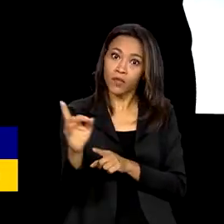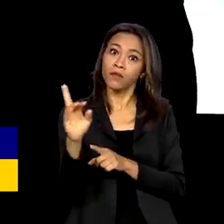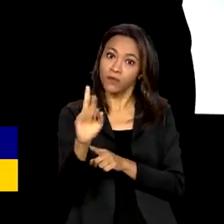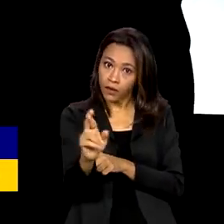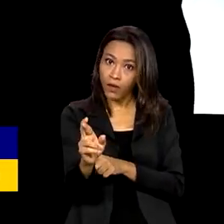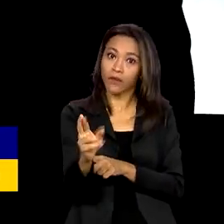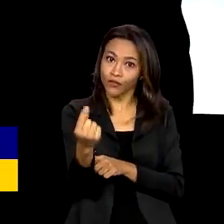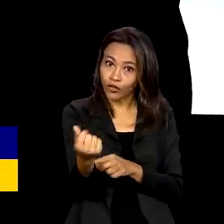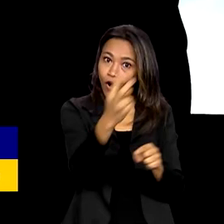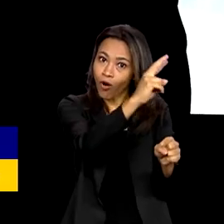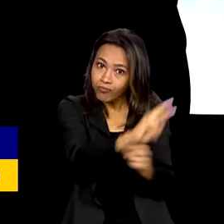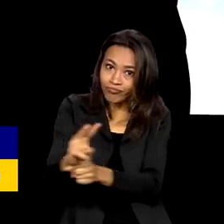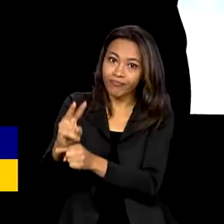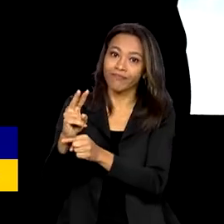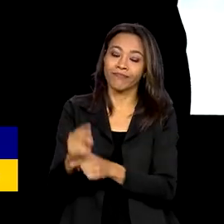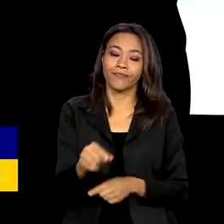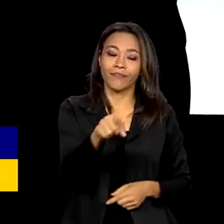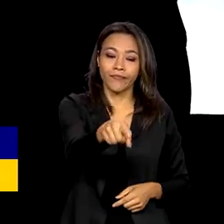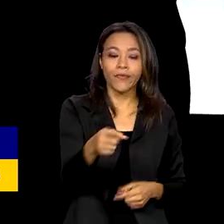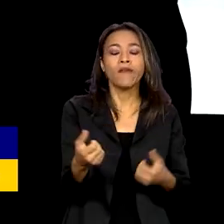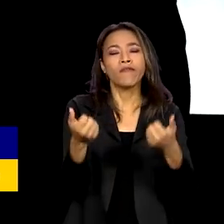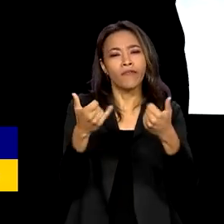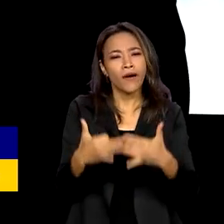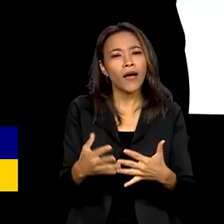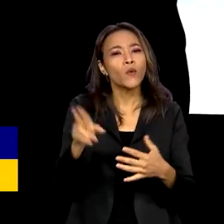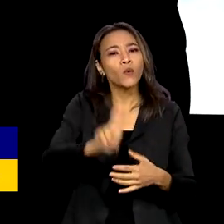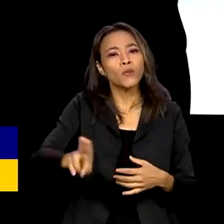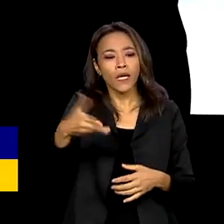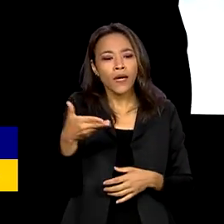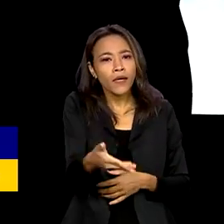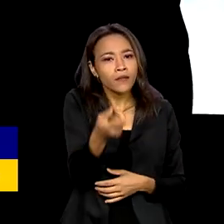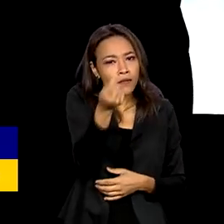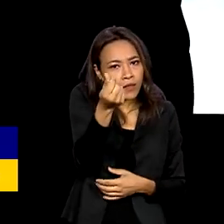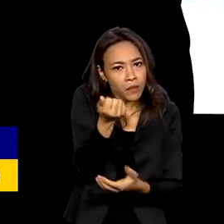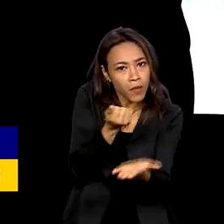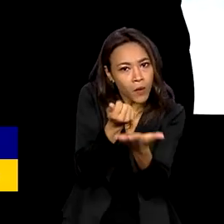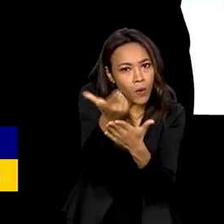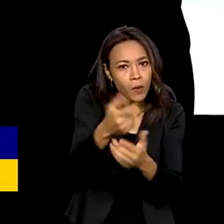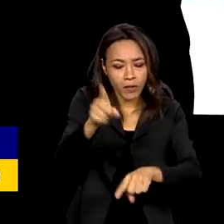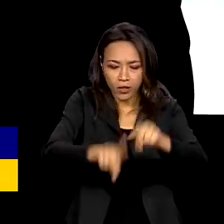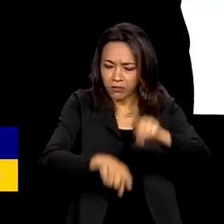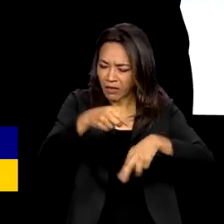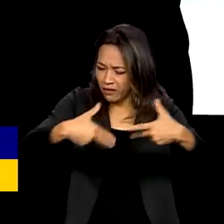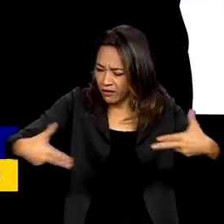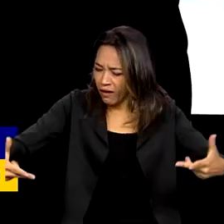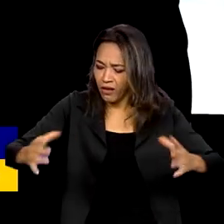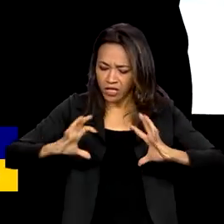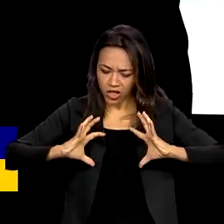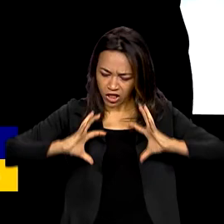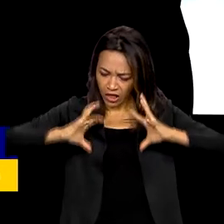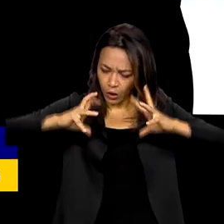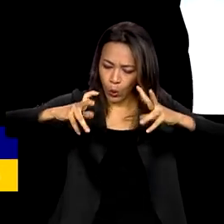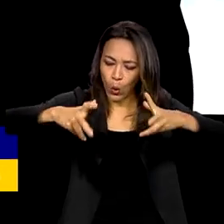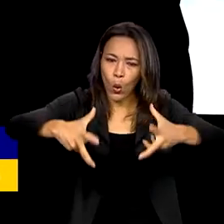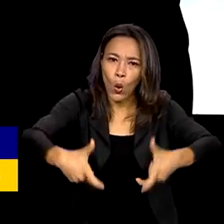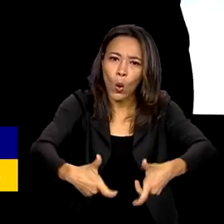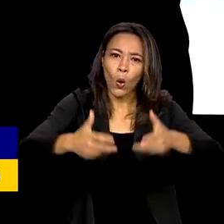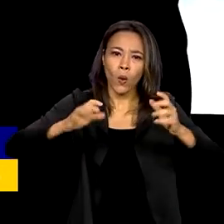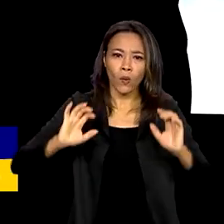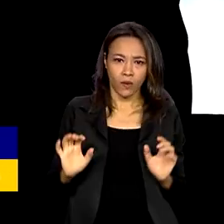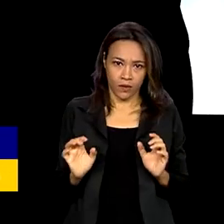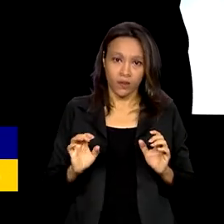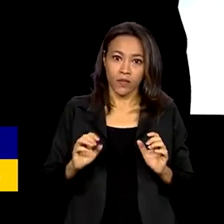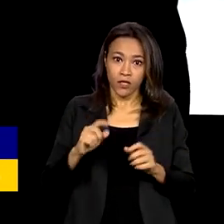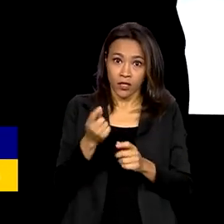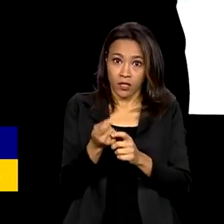Eles vão poder operar essa linha para compra de máquinas, equipamentos, tratores, colhedeiras, instrumentos